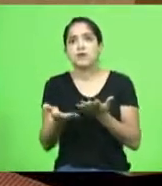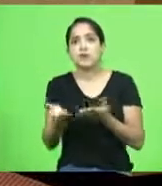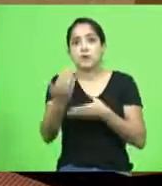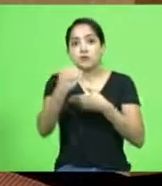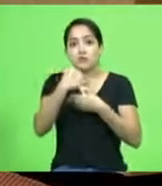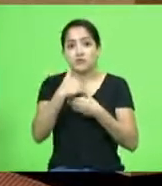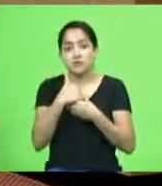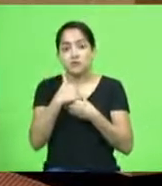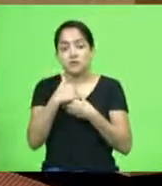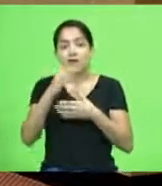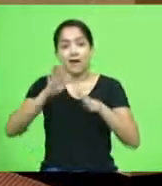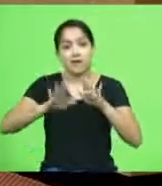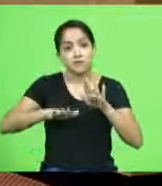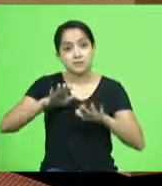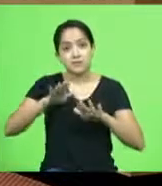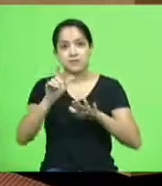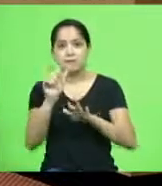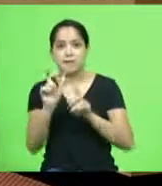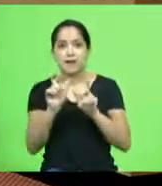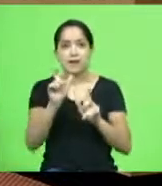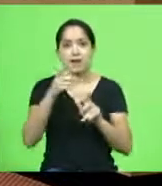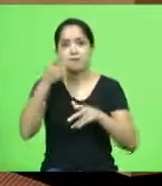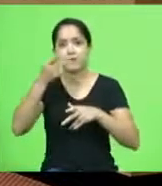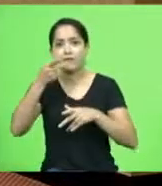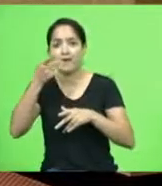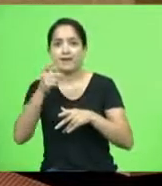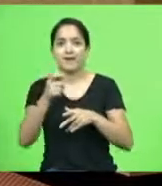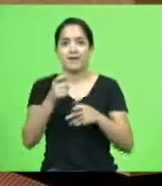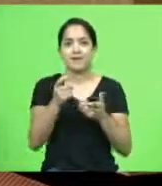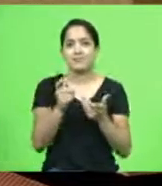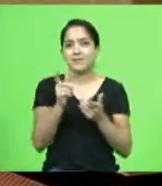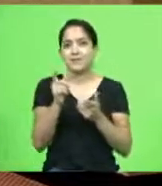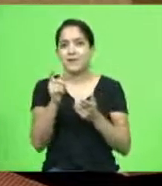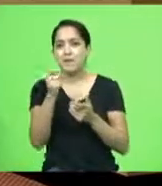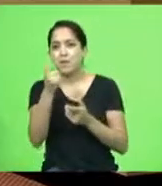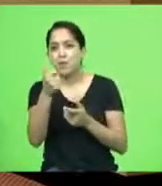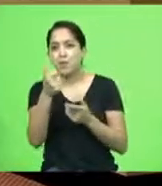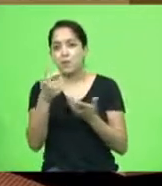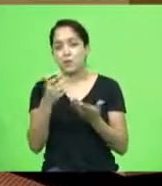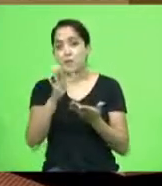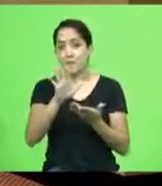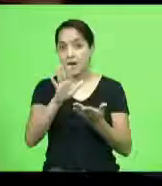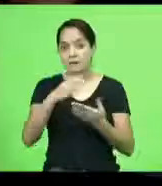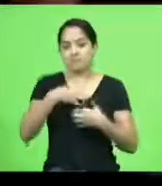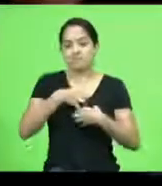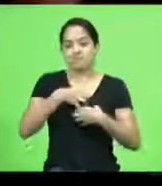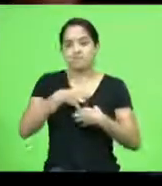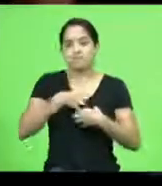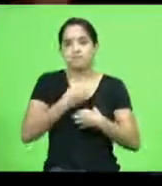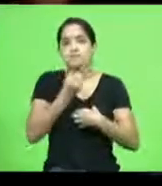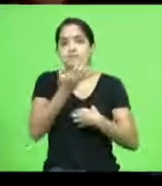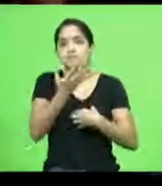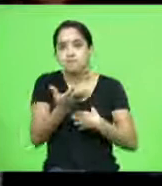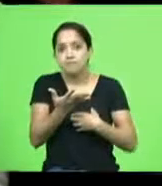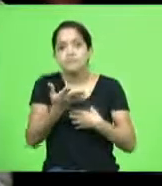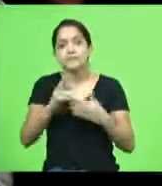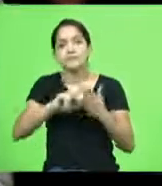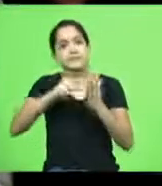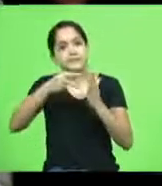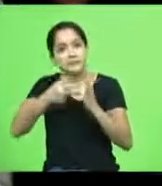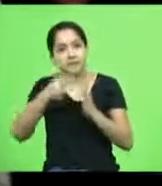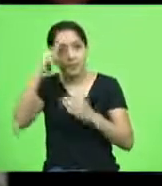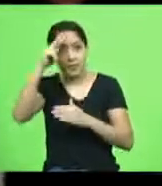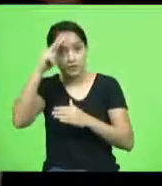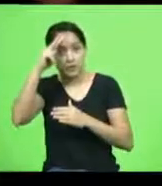muitas vezes as palavras elas são poucas mas na sua expressão as palavras significaram muito da história